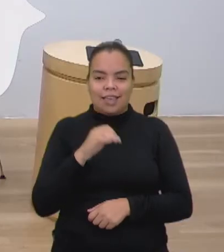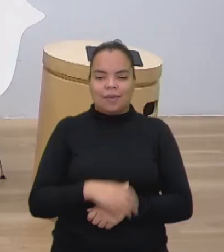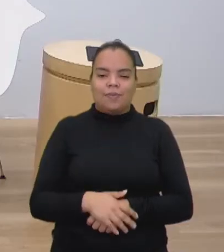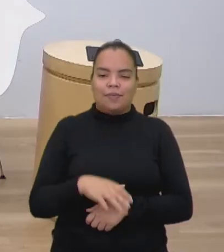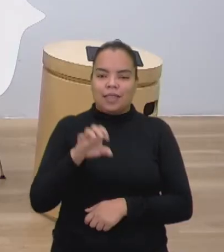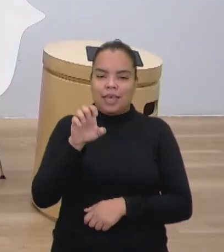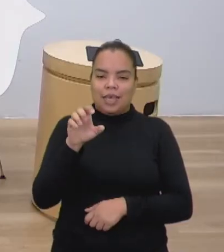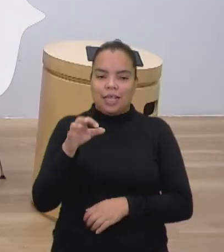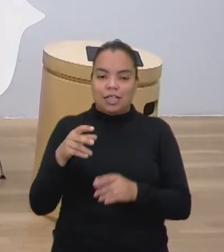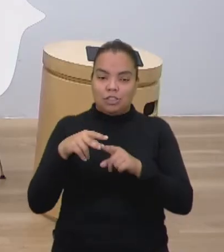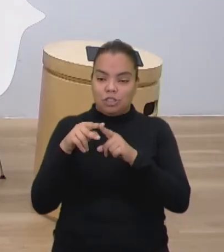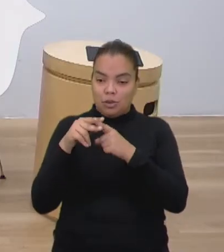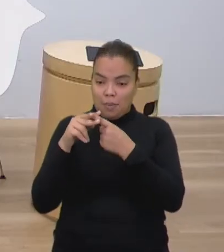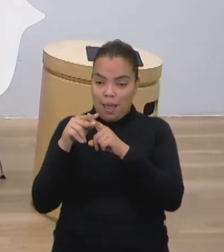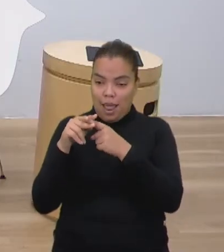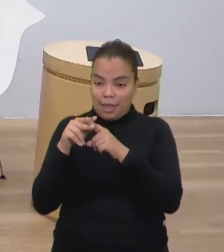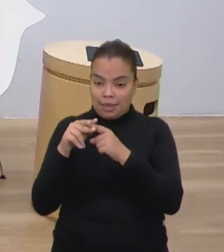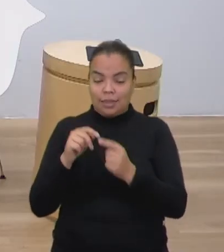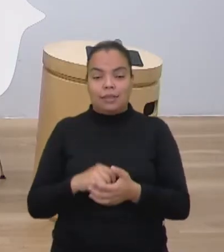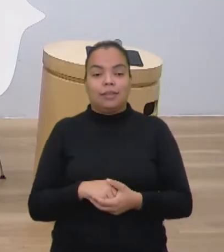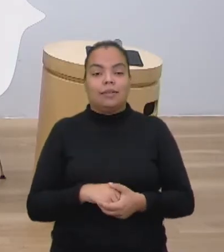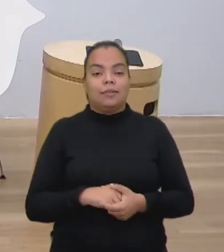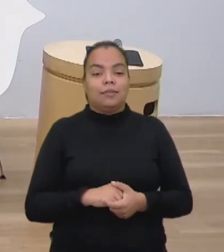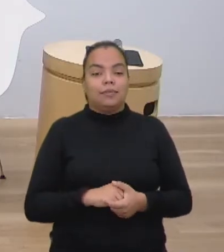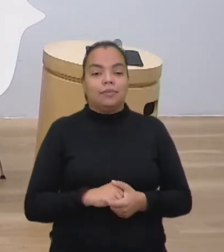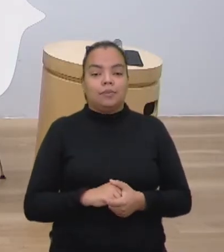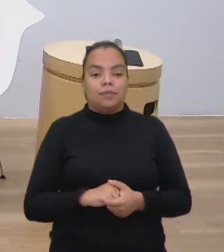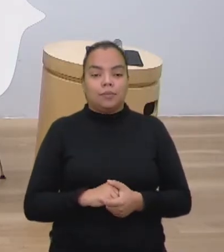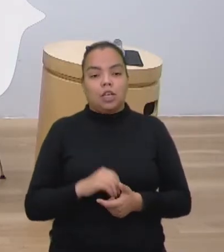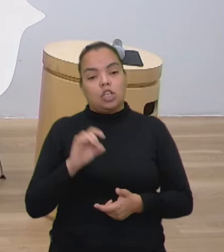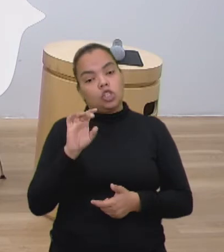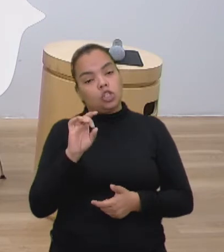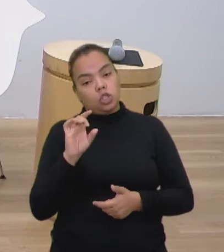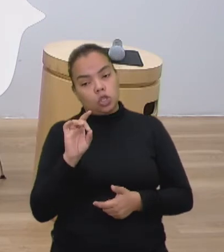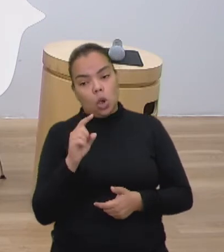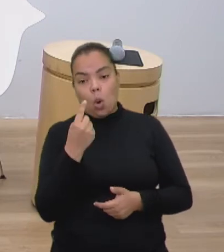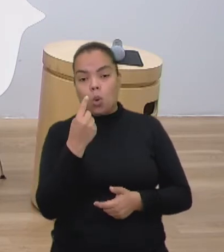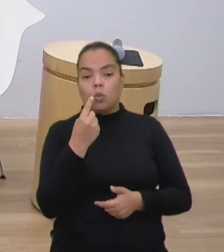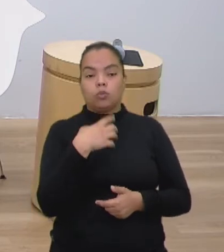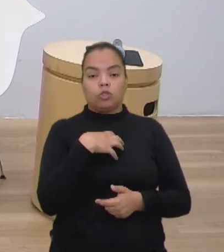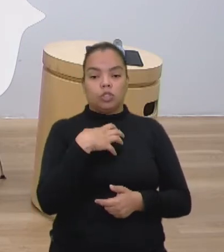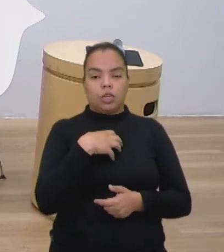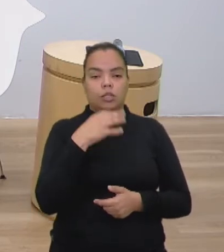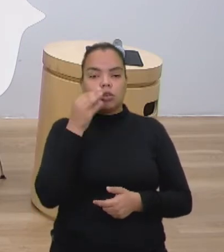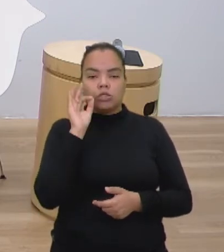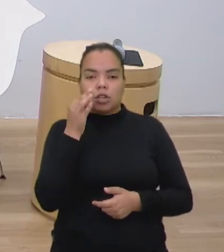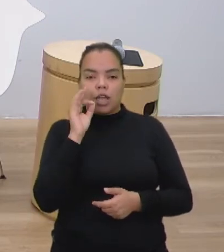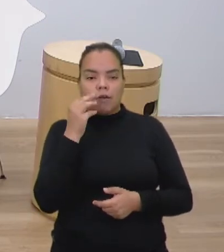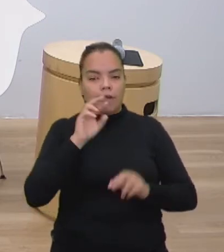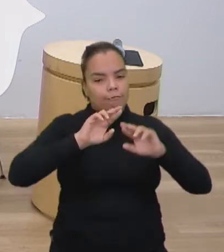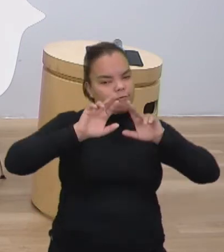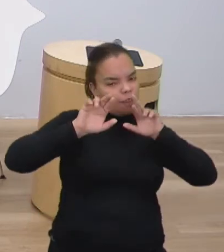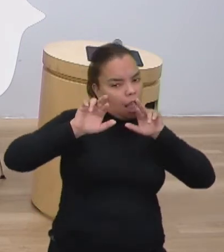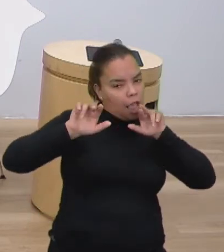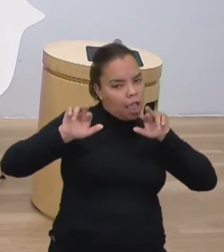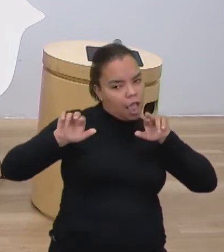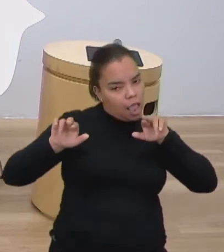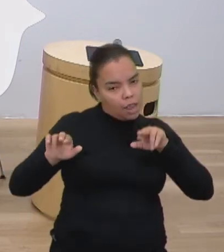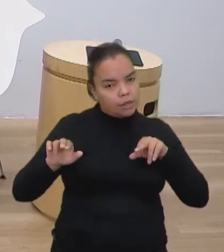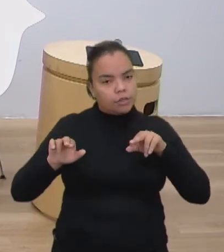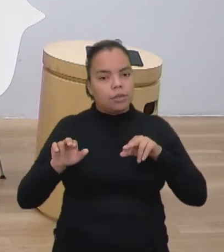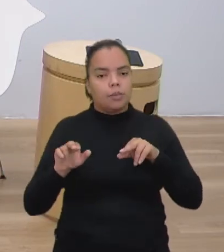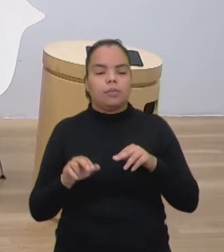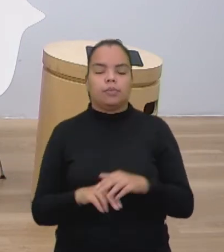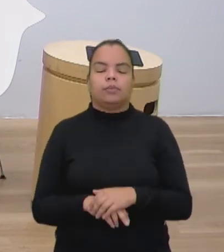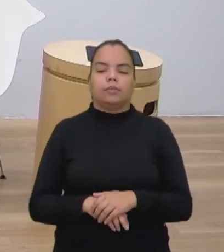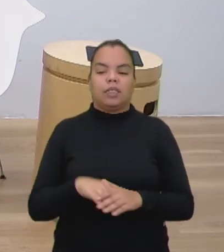de máquina. Ah, é um expresso de pensando que nessa cafeteria só tem um tipo de café que custa 6 reais. A gente não variou muito, senão a variação